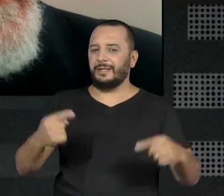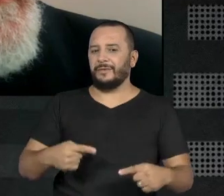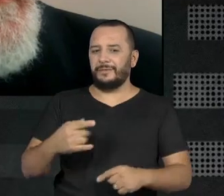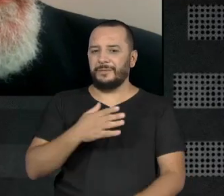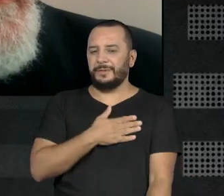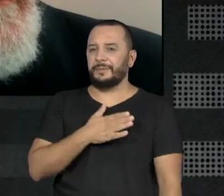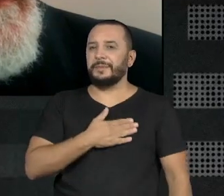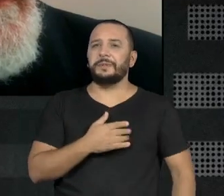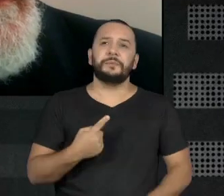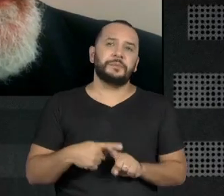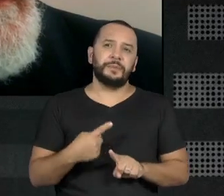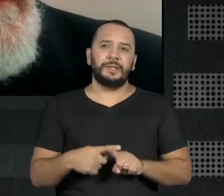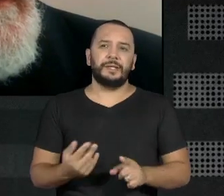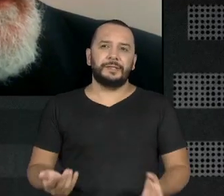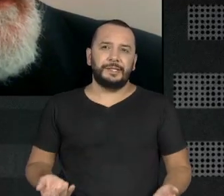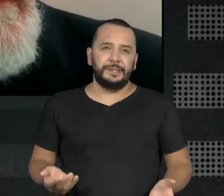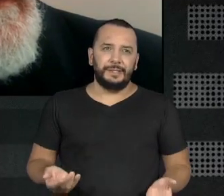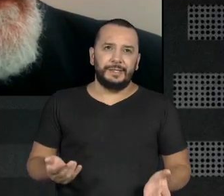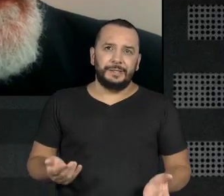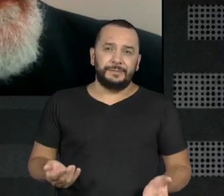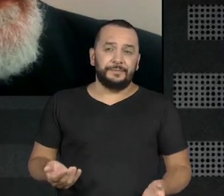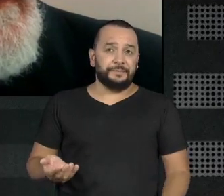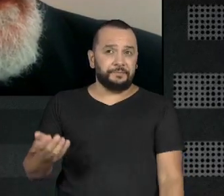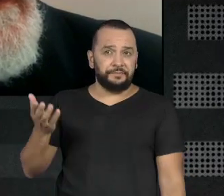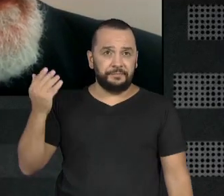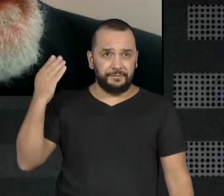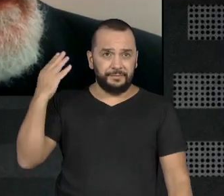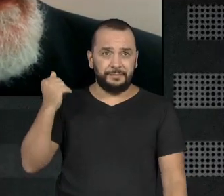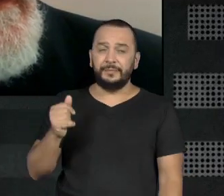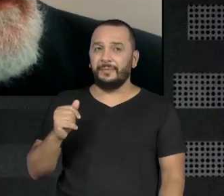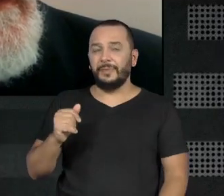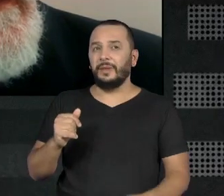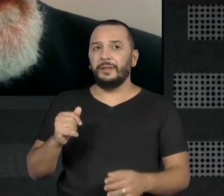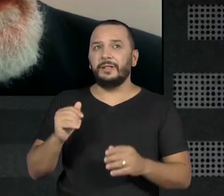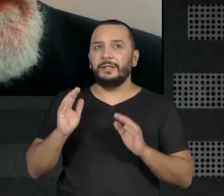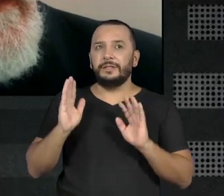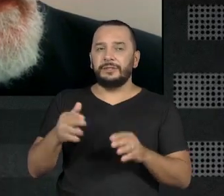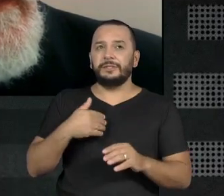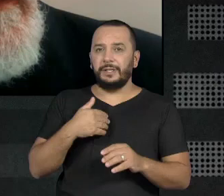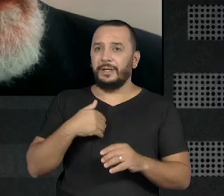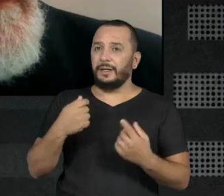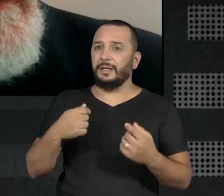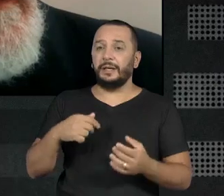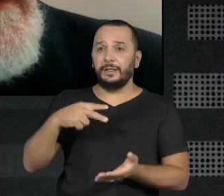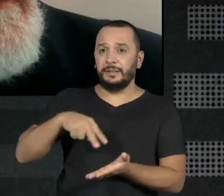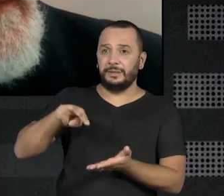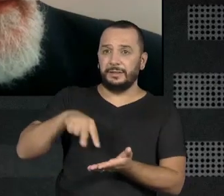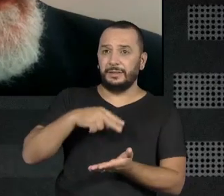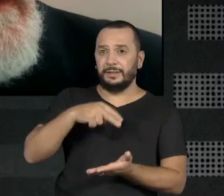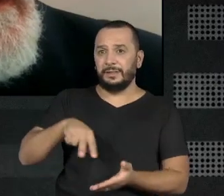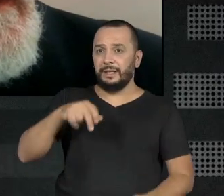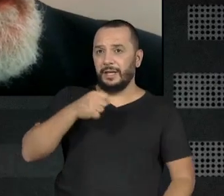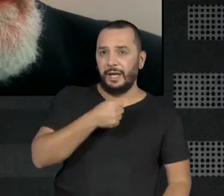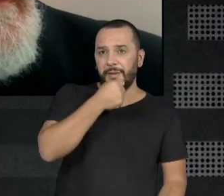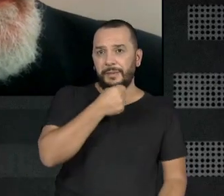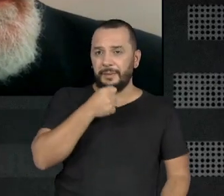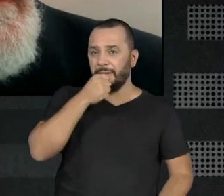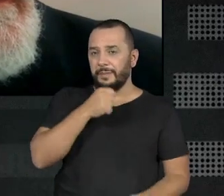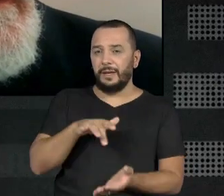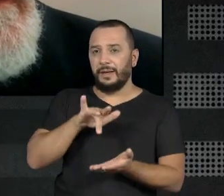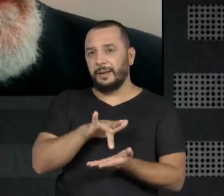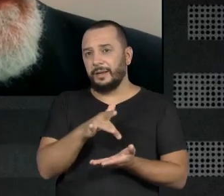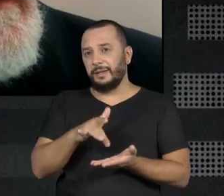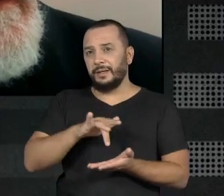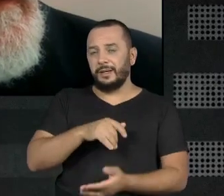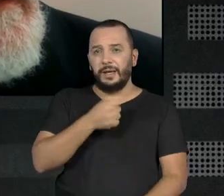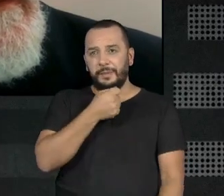mim. Por quê? Nessa época, os bailarinos nem cantavam, nem dançavam. e a peça inteira